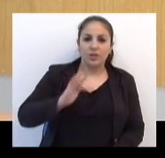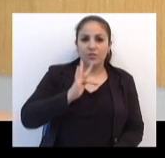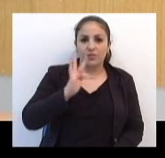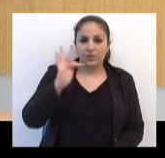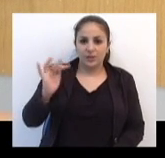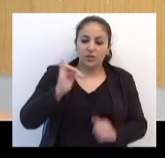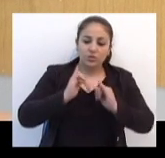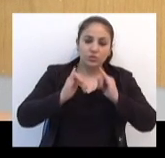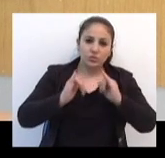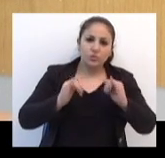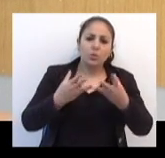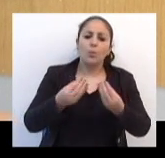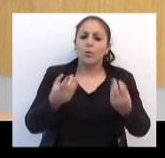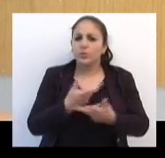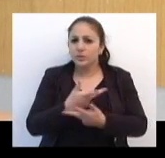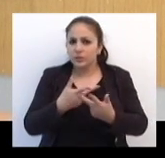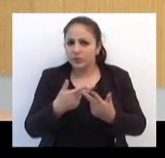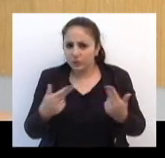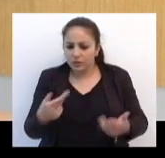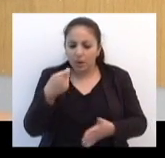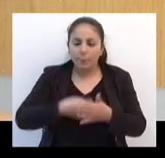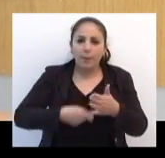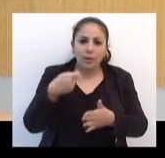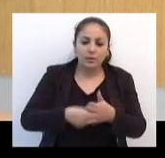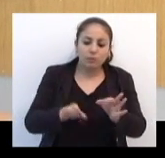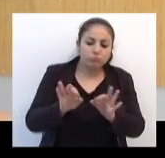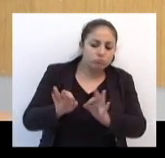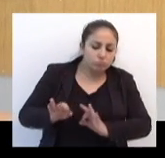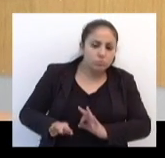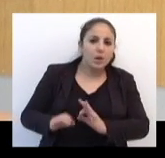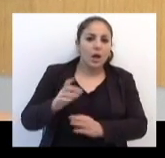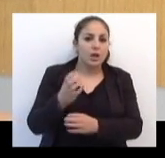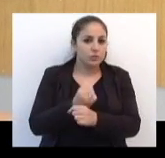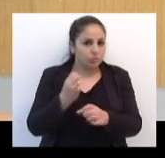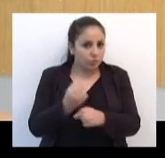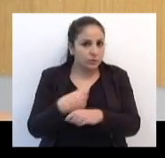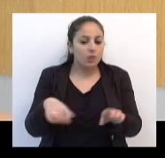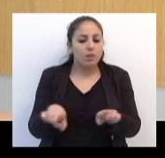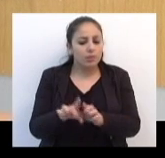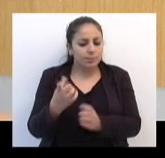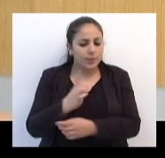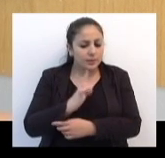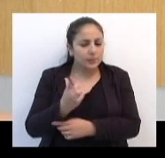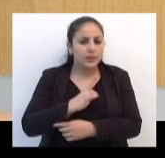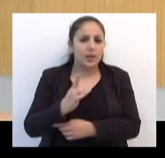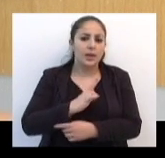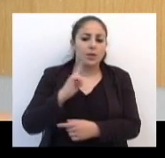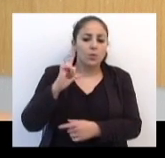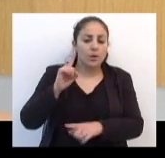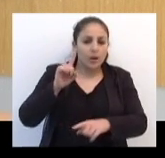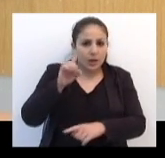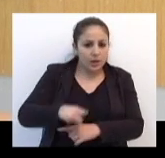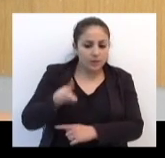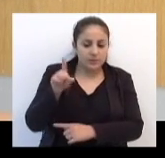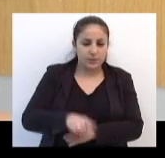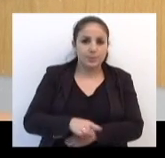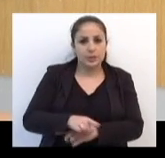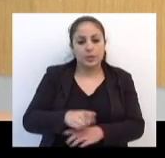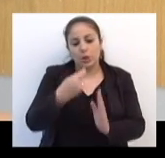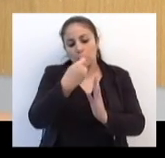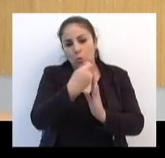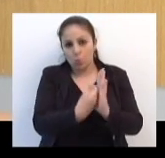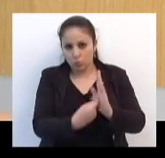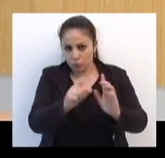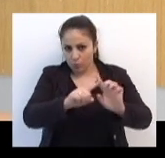federal anunciou uma série de medidas para tentar ajustar as contas. Entre elas, a suspensão de concursos